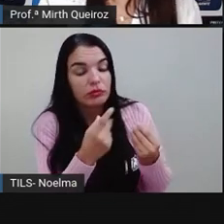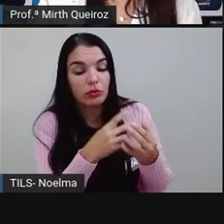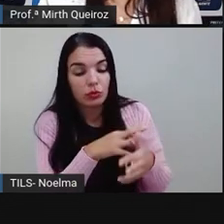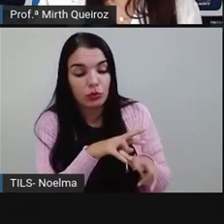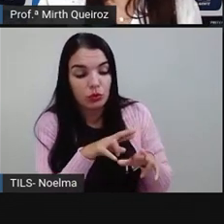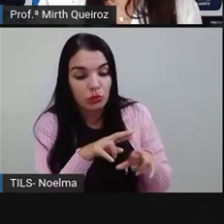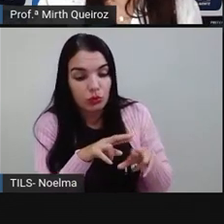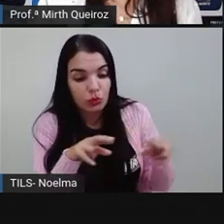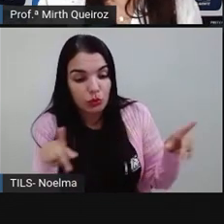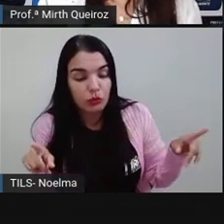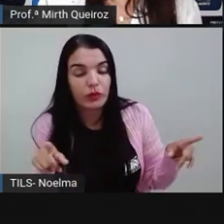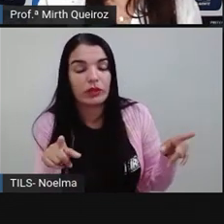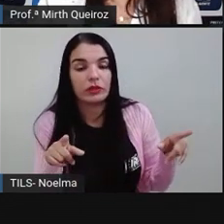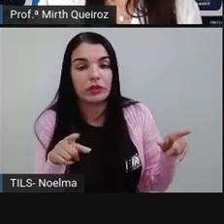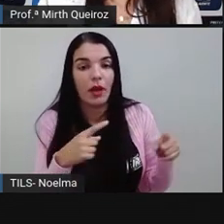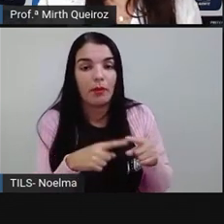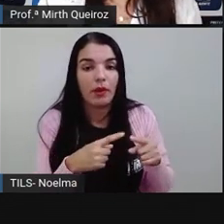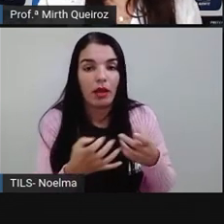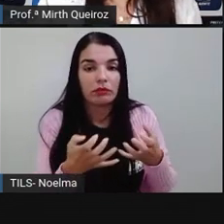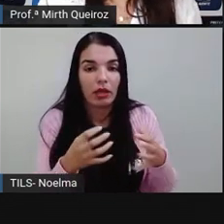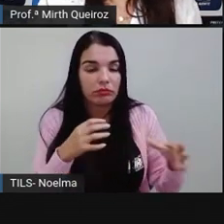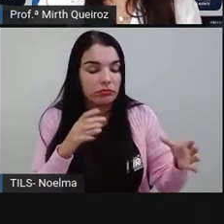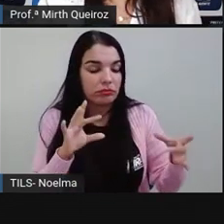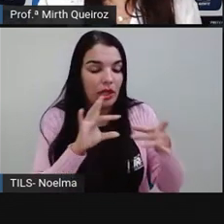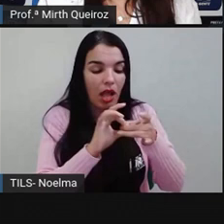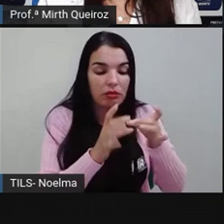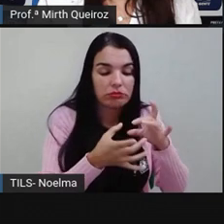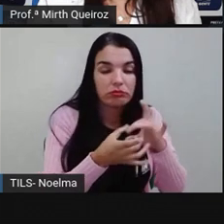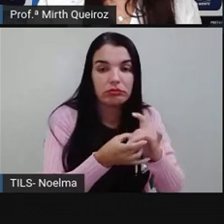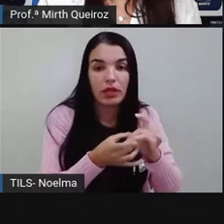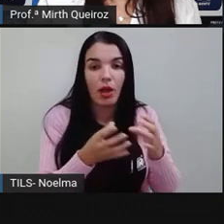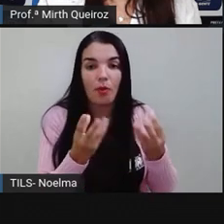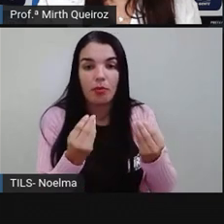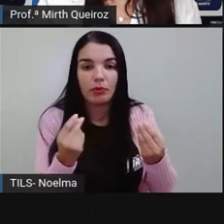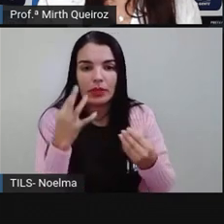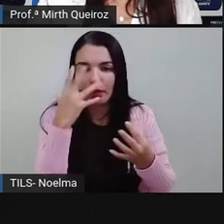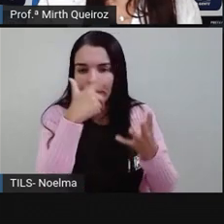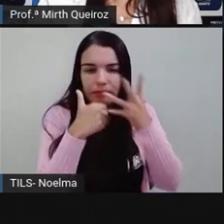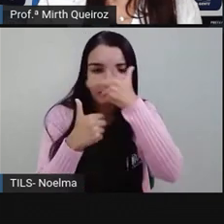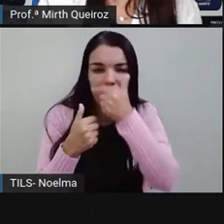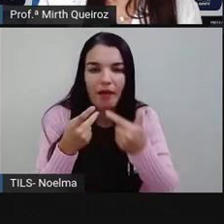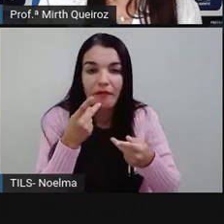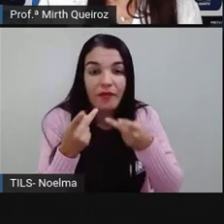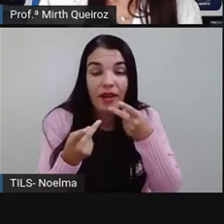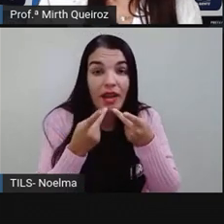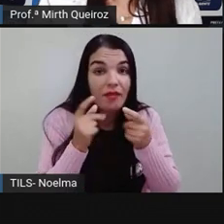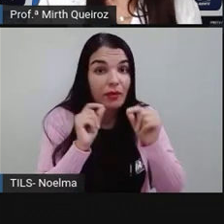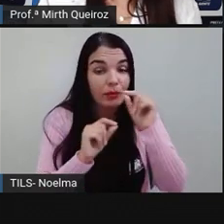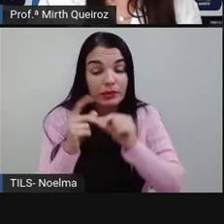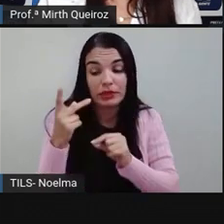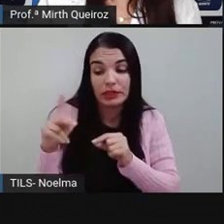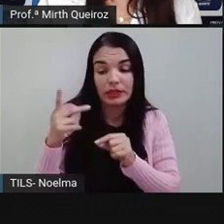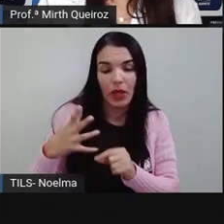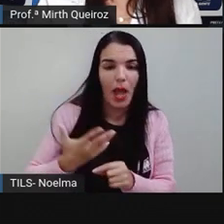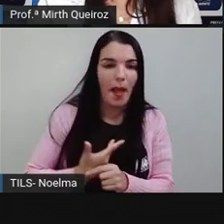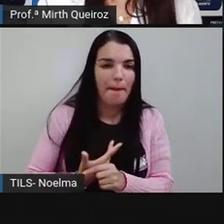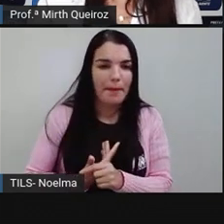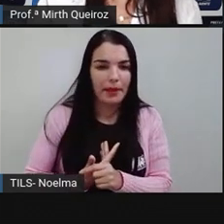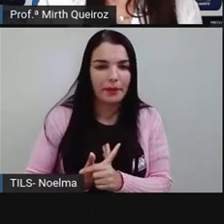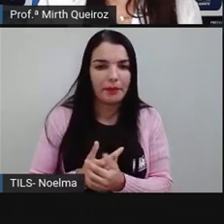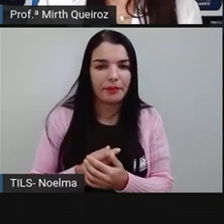Conhecer o mundo e travar relações com tanta coisa bonita de que falavam seus amigos.